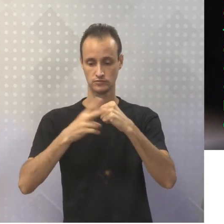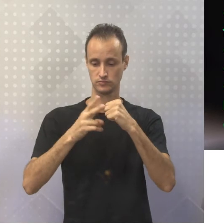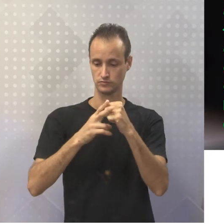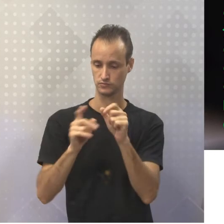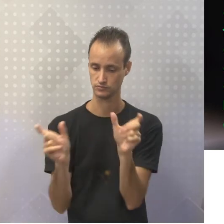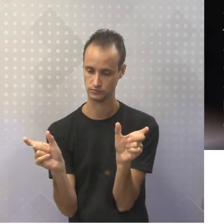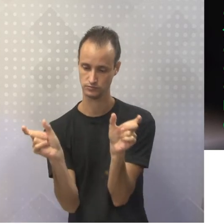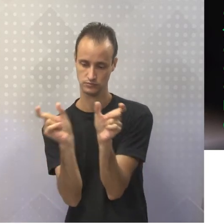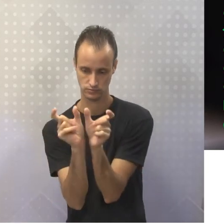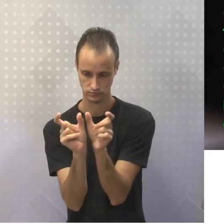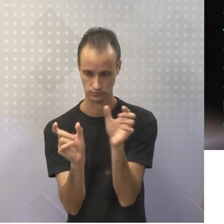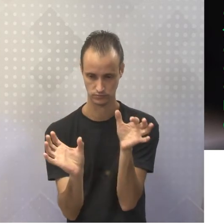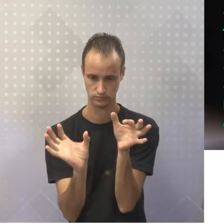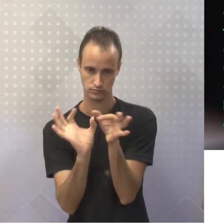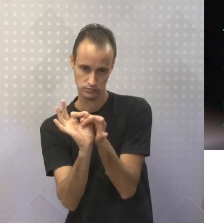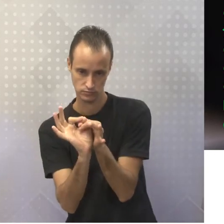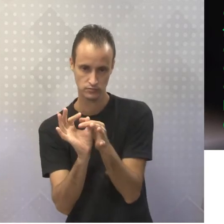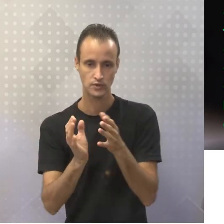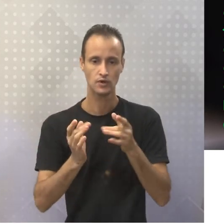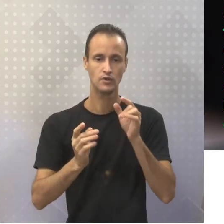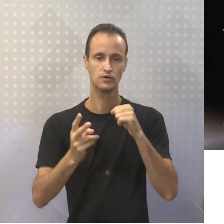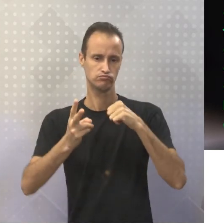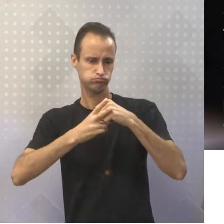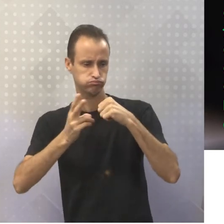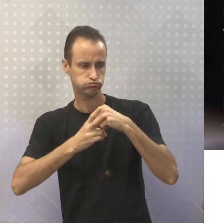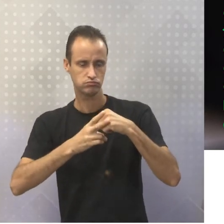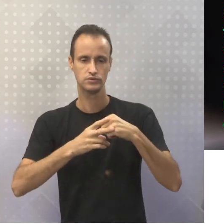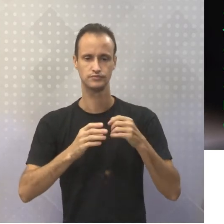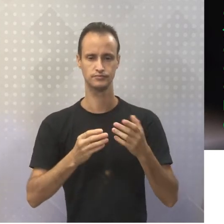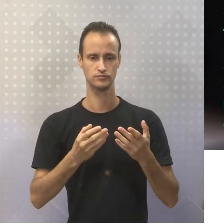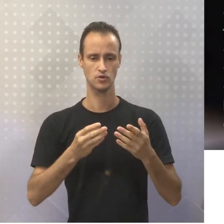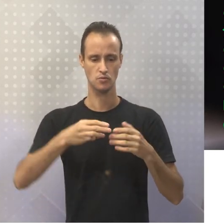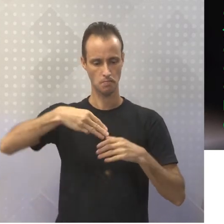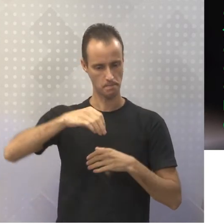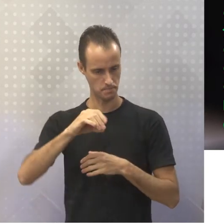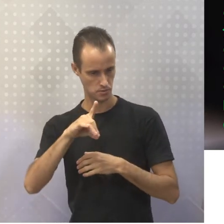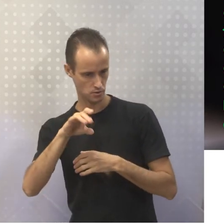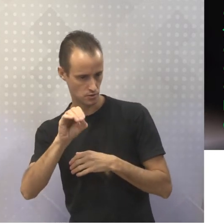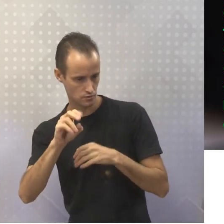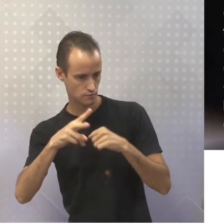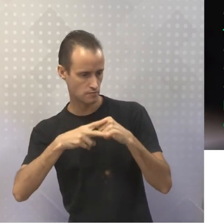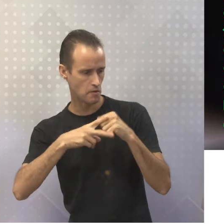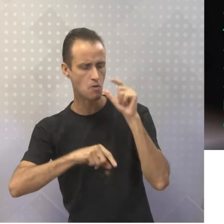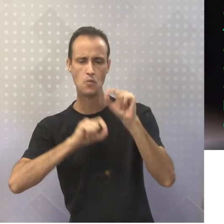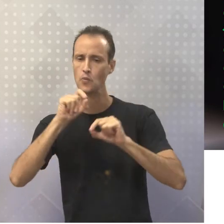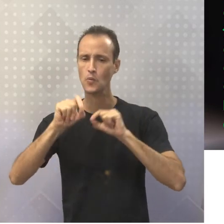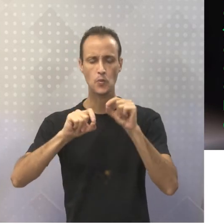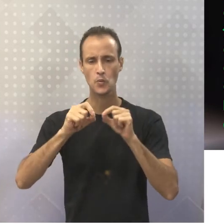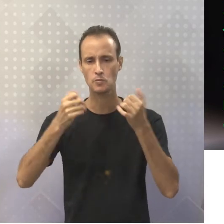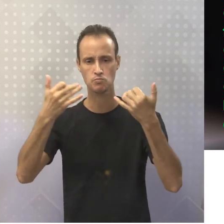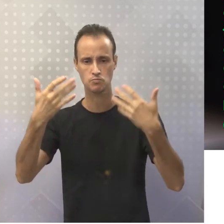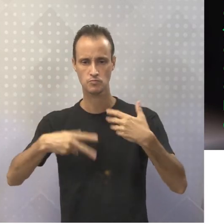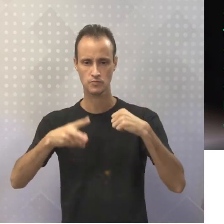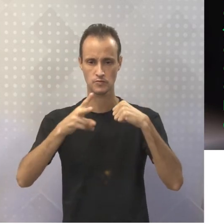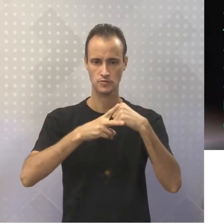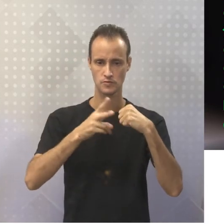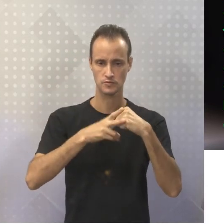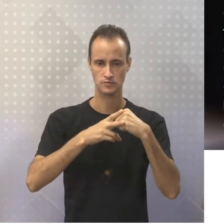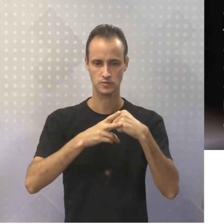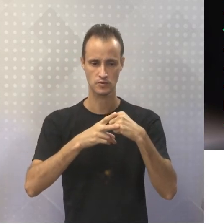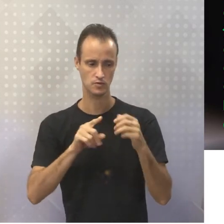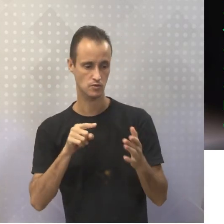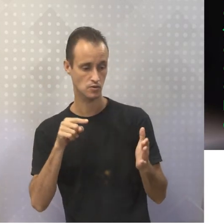auxiliares, né? E os modos verbais. Ou seja, quando eu falo de modos verbais, eu falo de verbos no modo